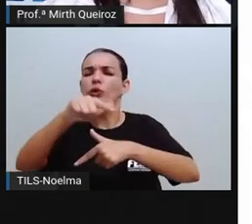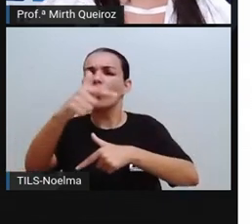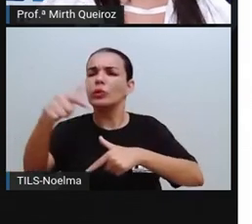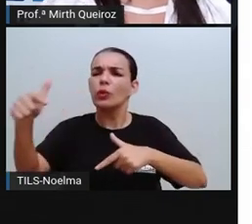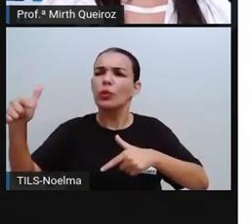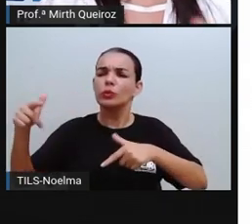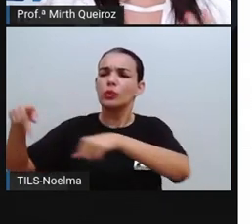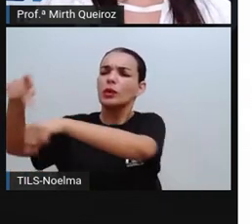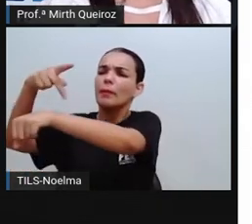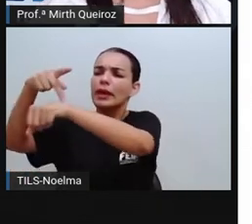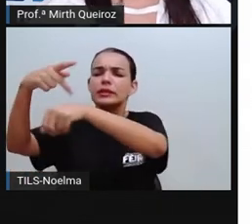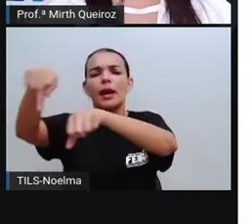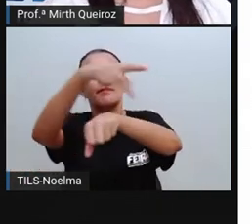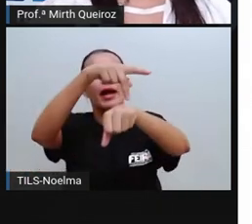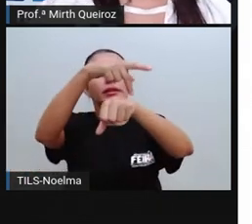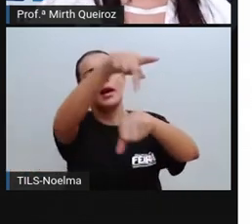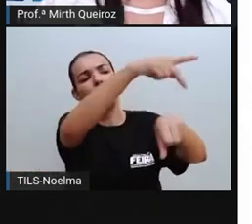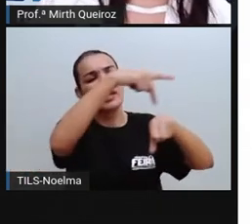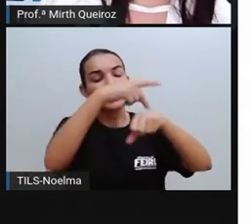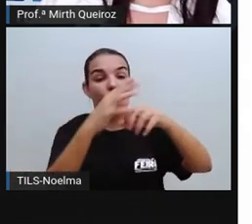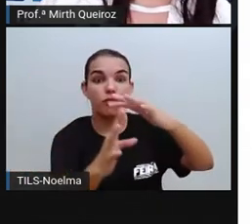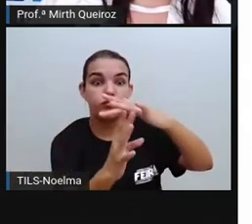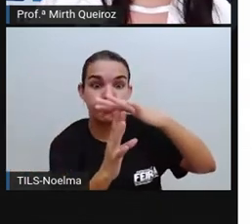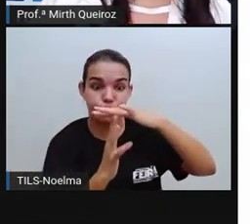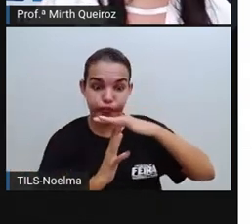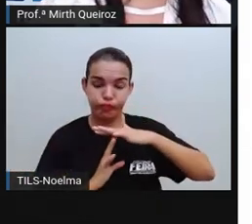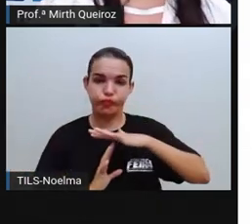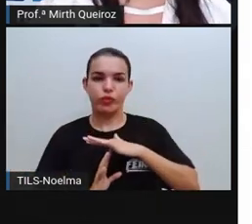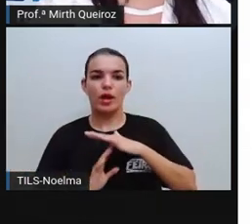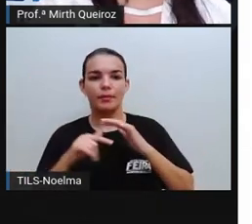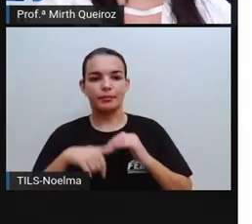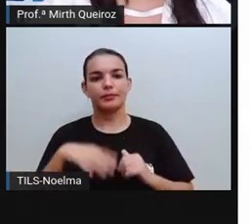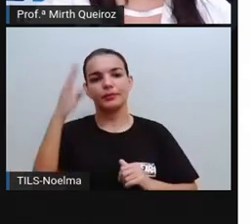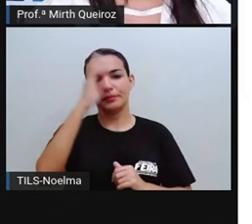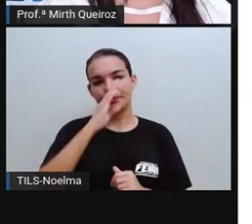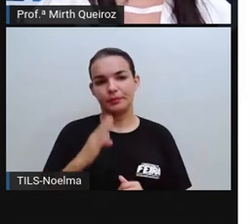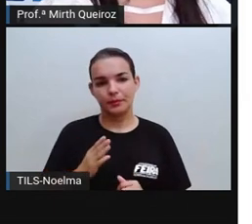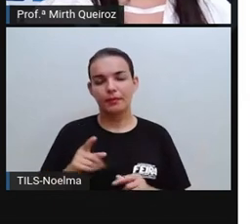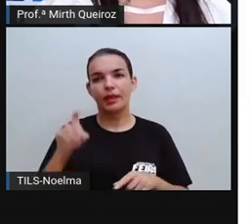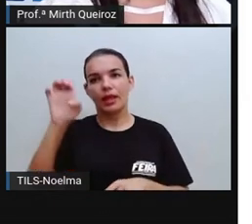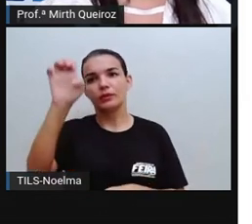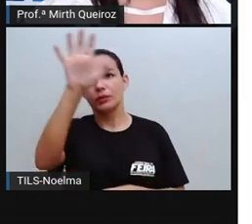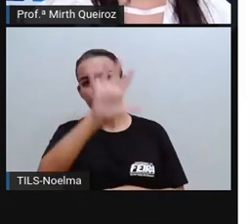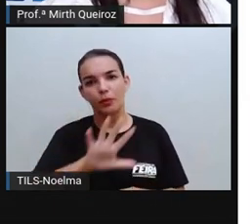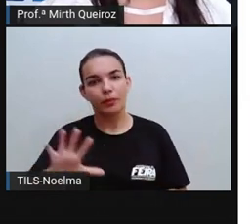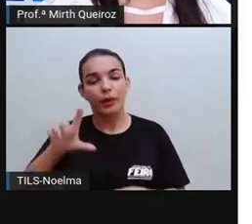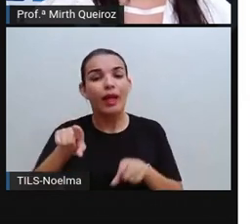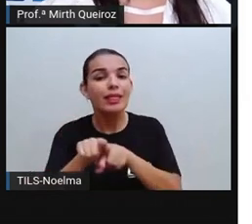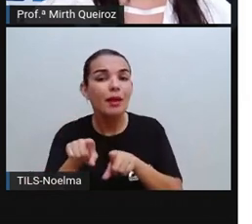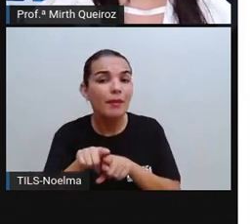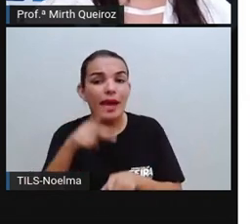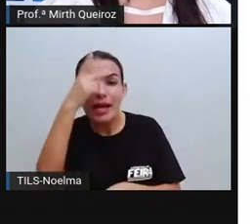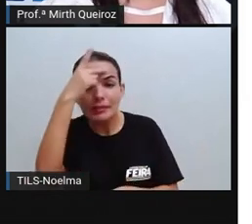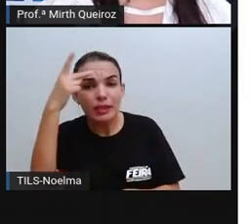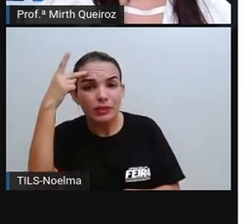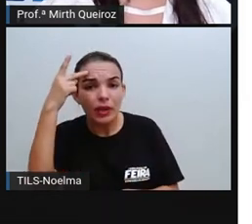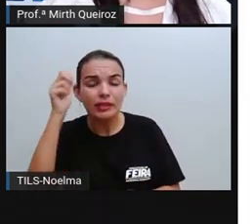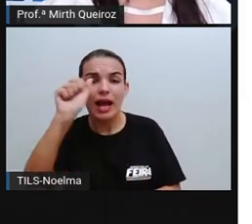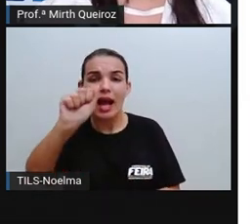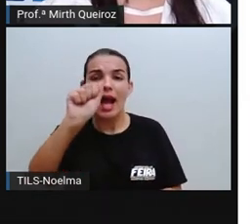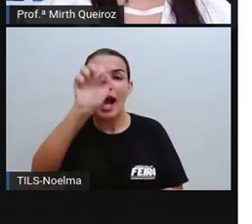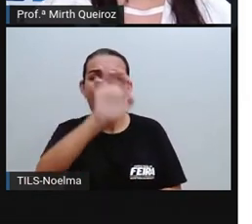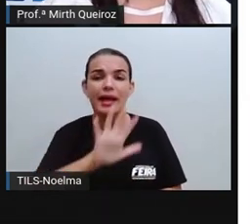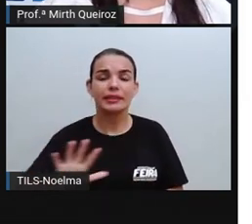pessoas aí de países europeus. E também os asiáticos chegaram aí ao